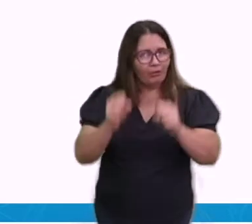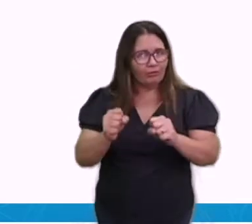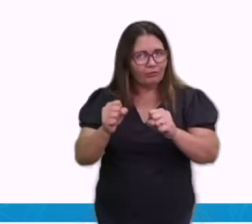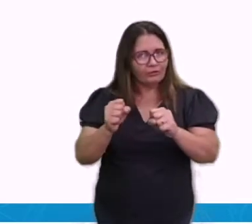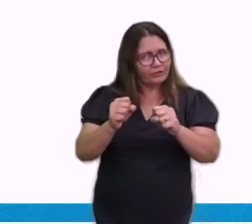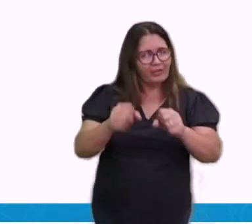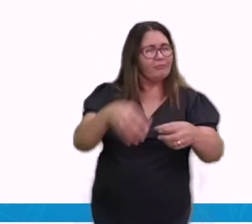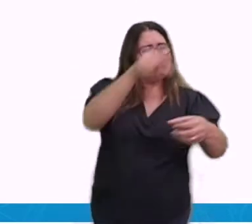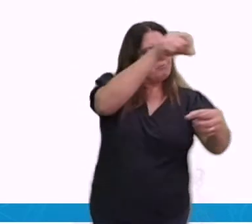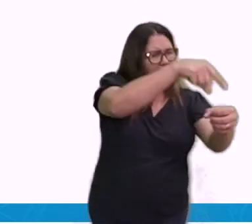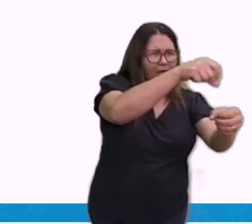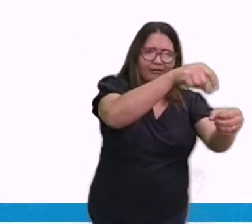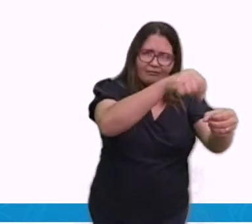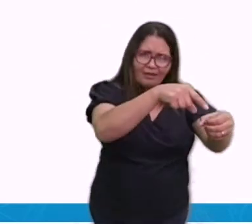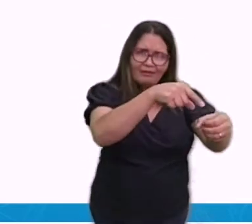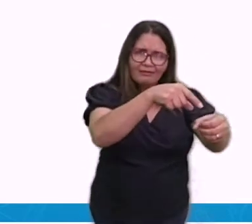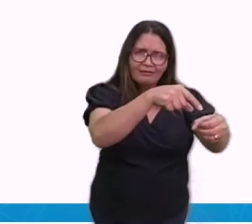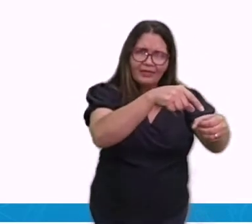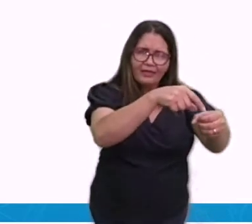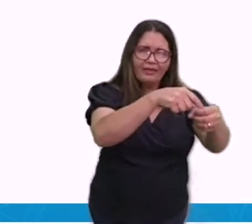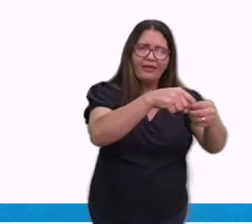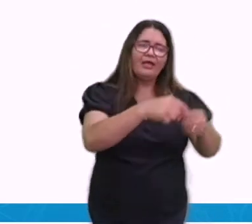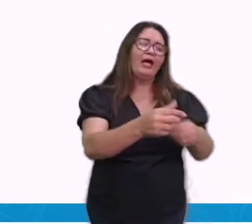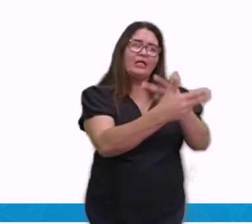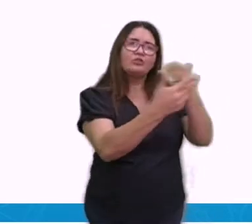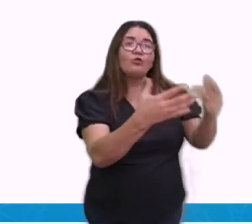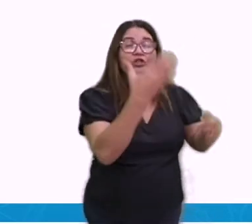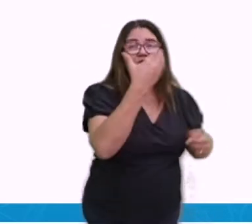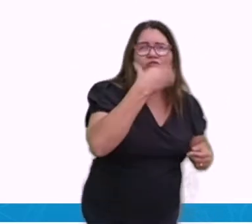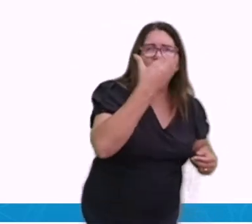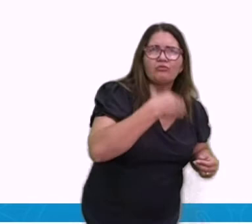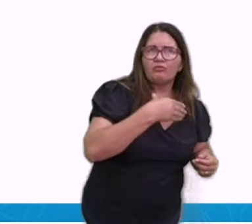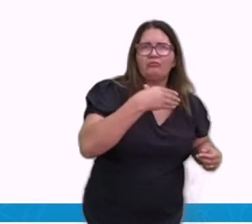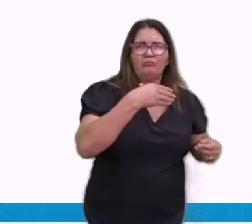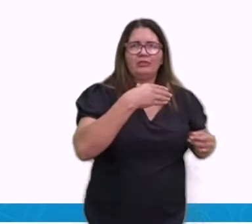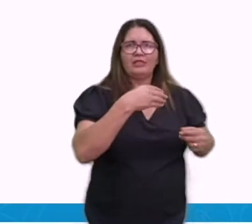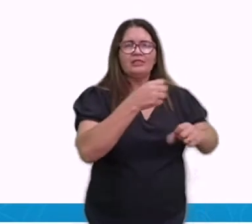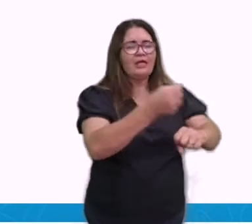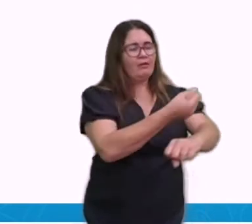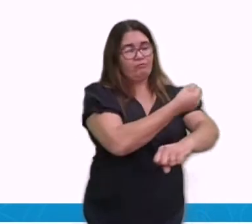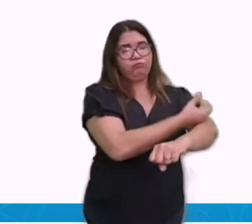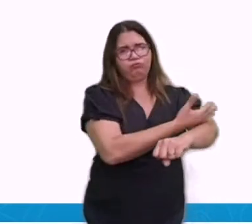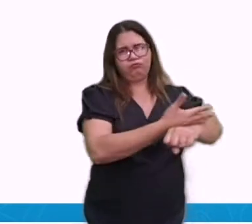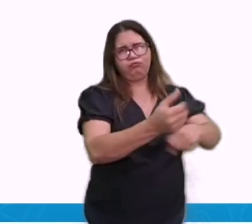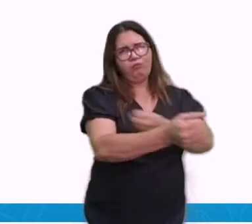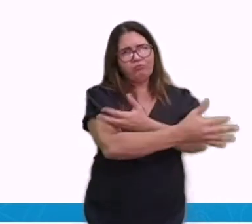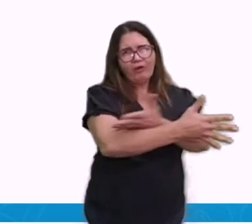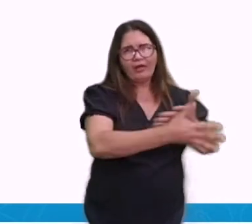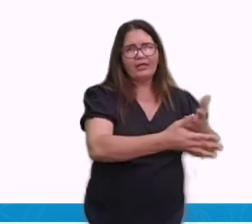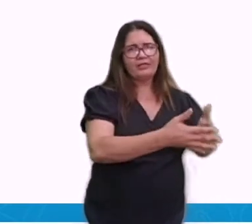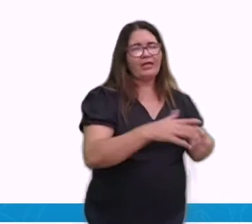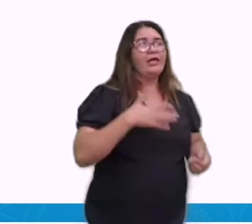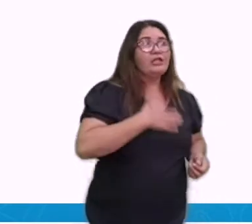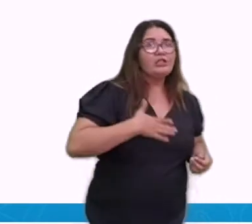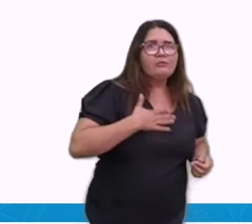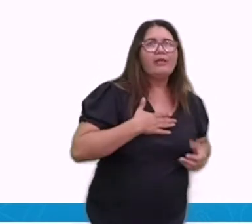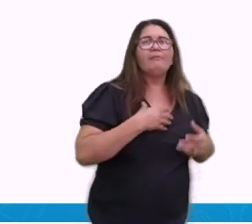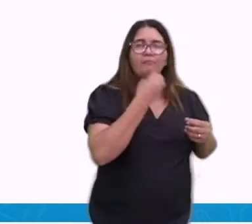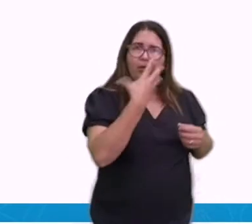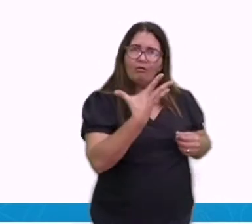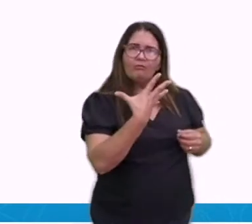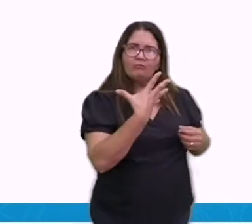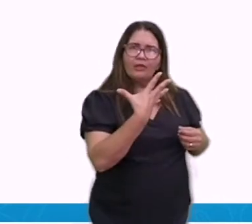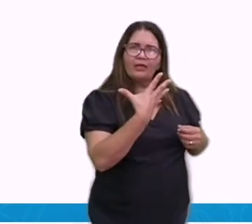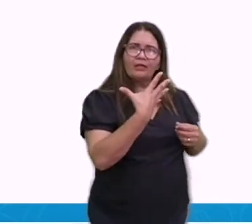coisa que gosta de água. Porque chove, né? Bastante. As chuvas são regulares. Então, é bom. Só que o frio é